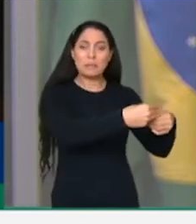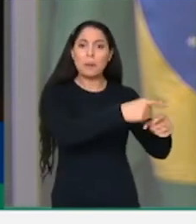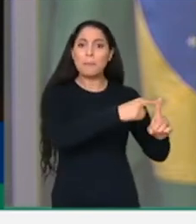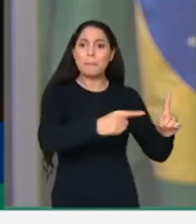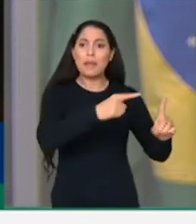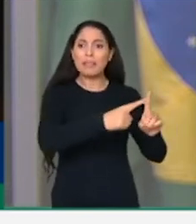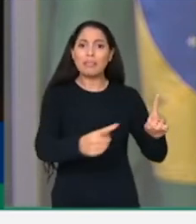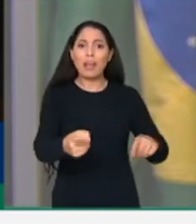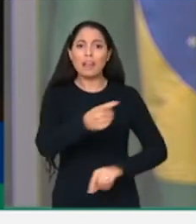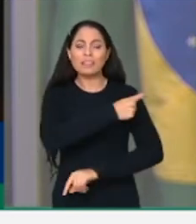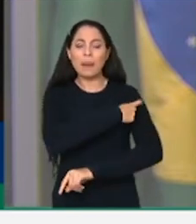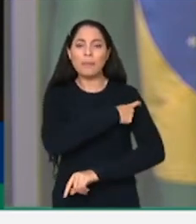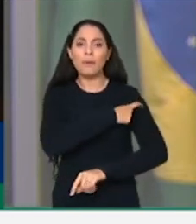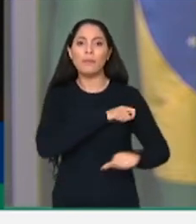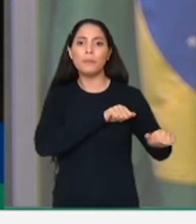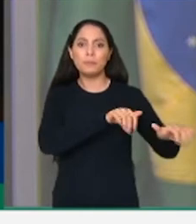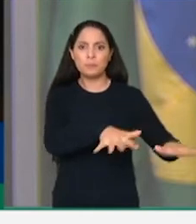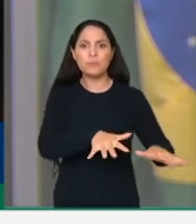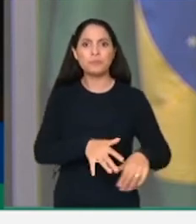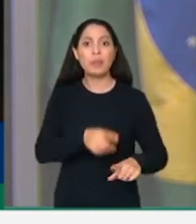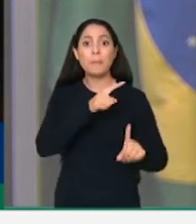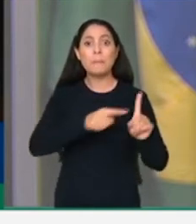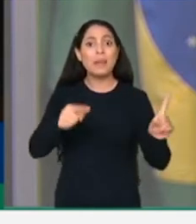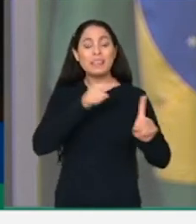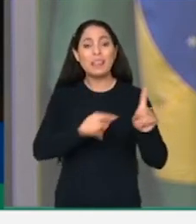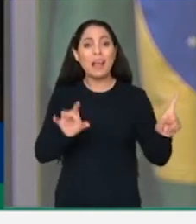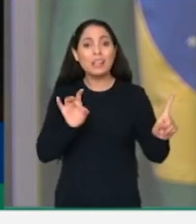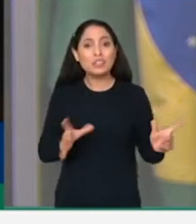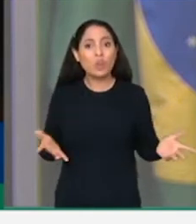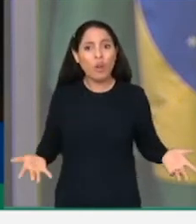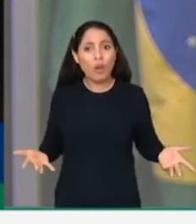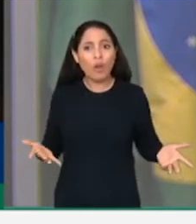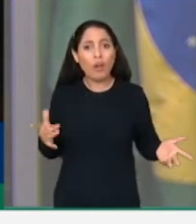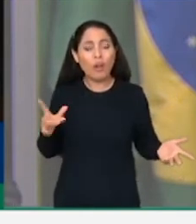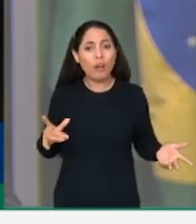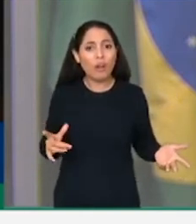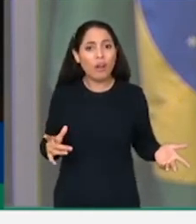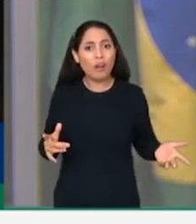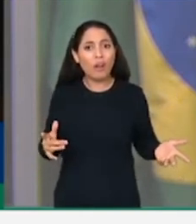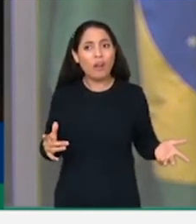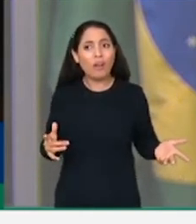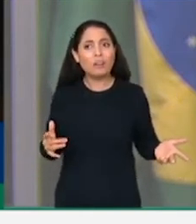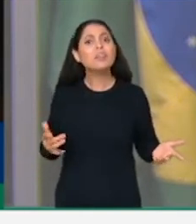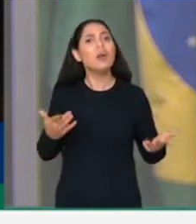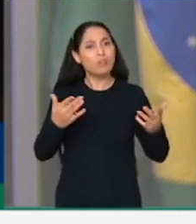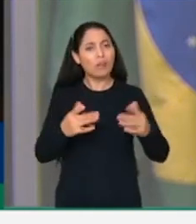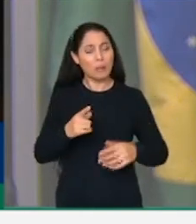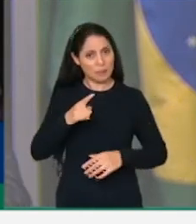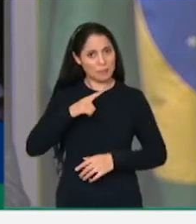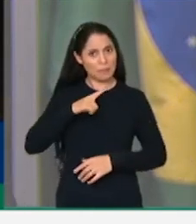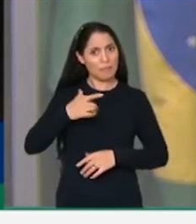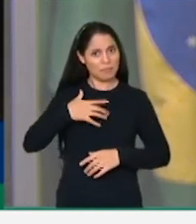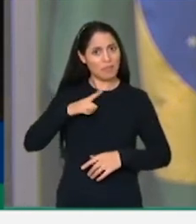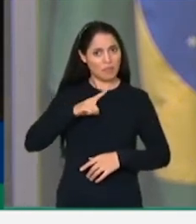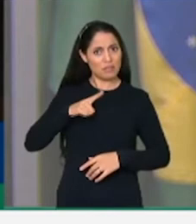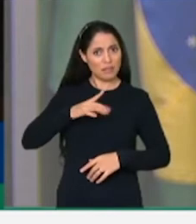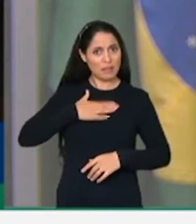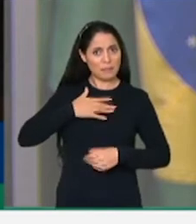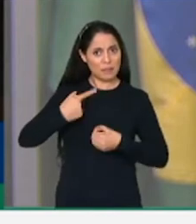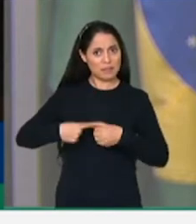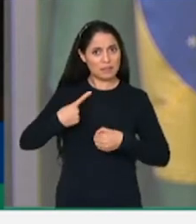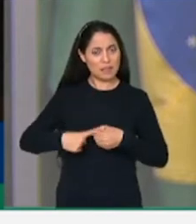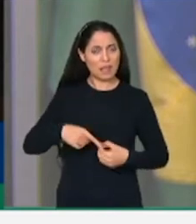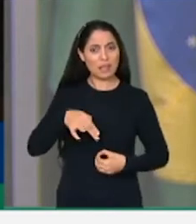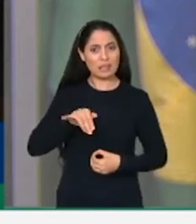aplicadas. Menos da metade das doses foram aplicadas. Eu chamo aqui a atenção para o meu município, Niterói, que, de